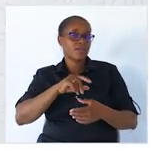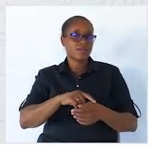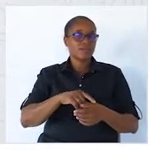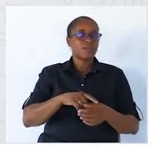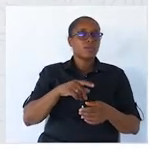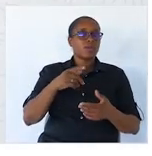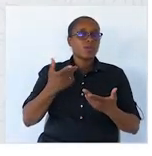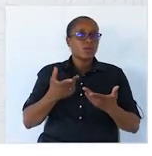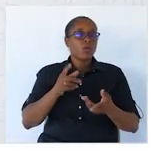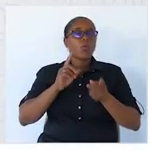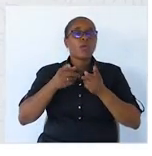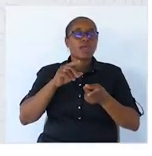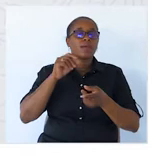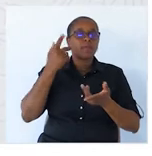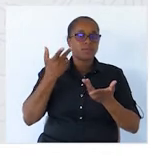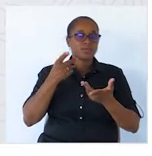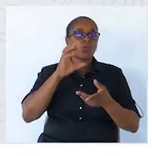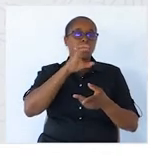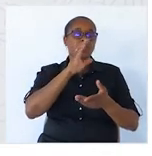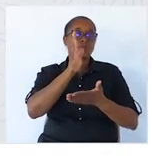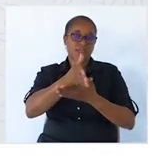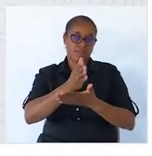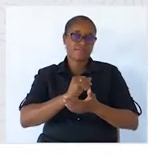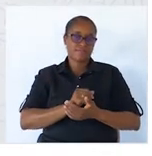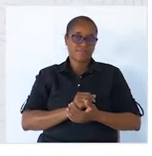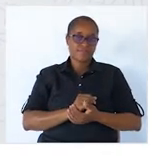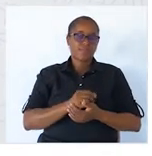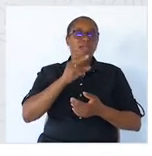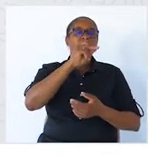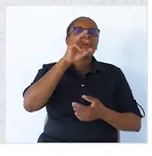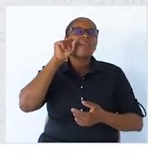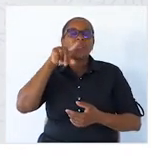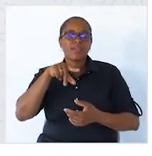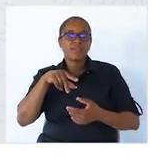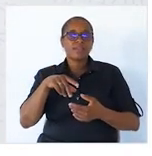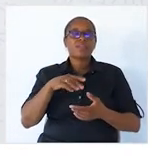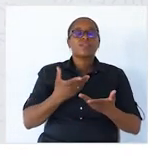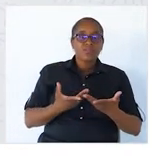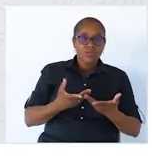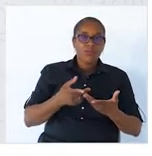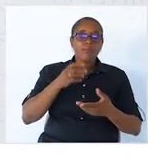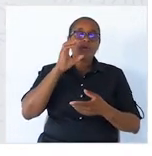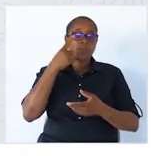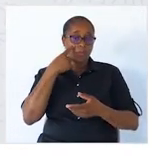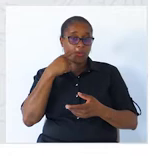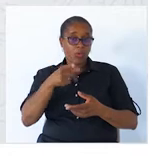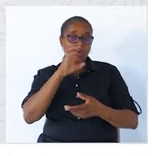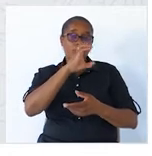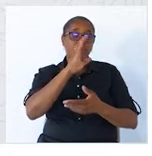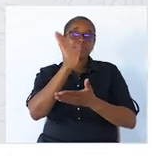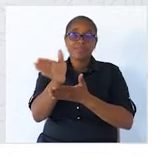quem ou o quê? Para encontrar o complemento direto. A quem? Para encontrar o complemento